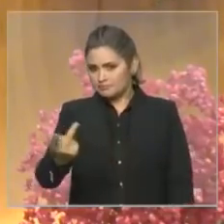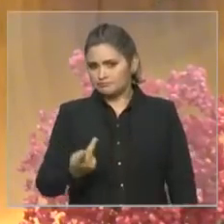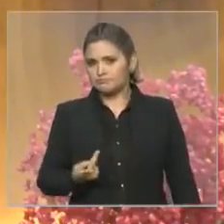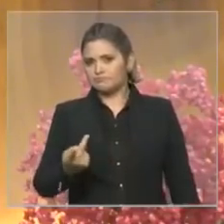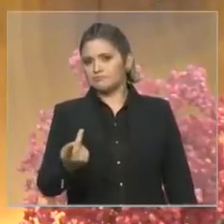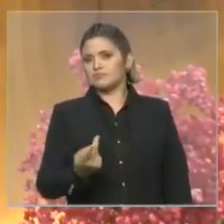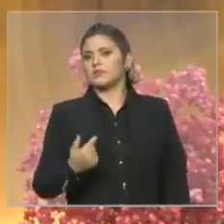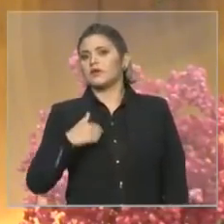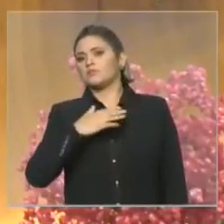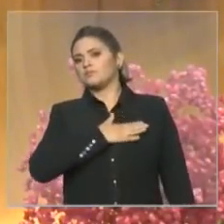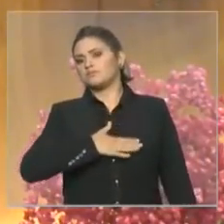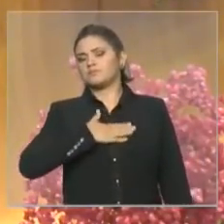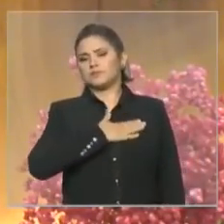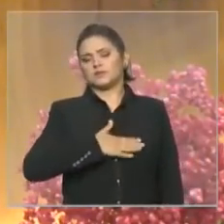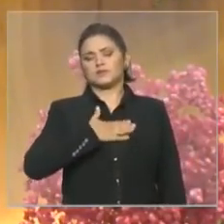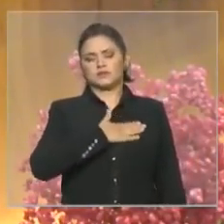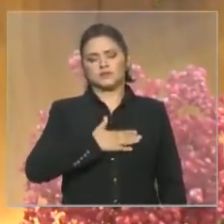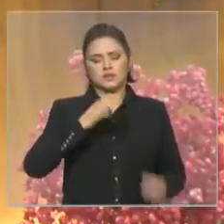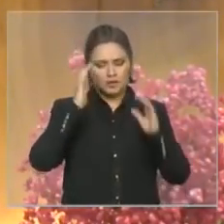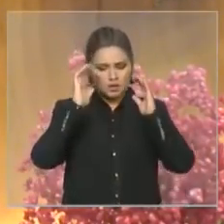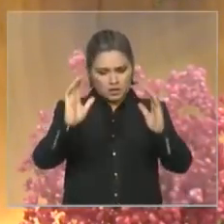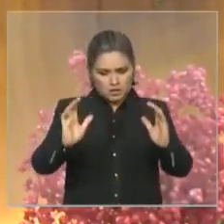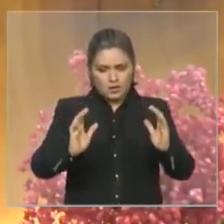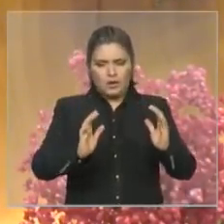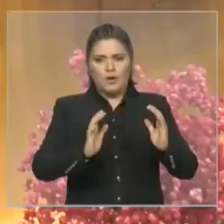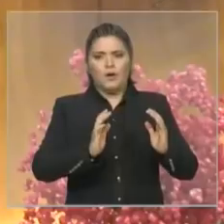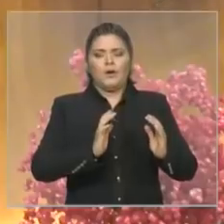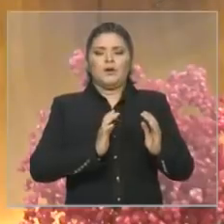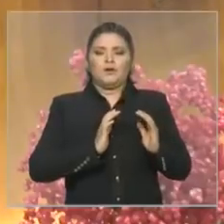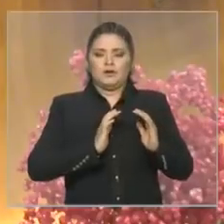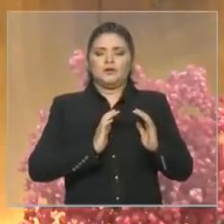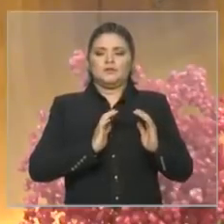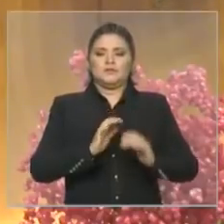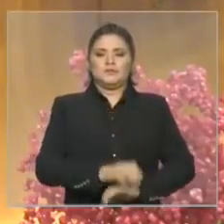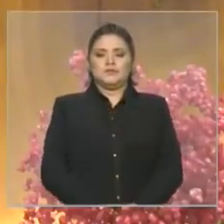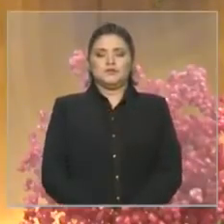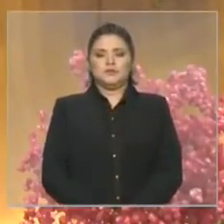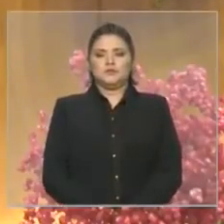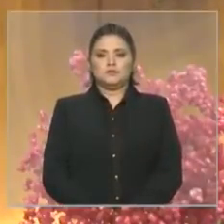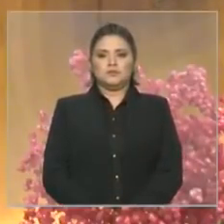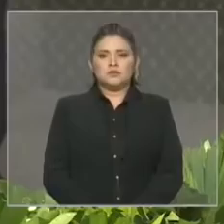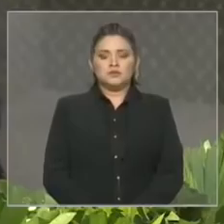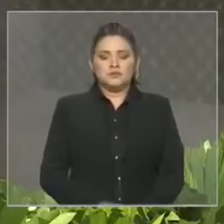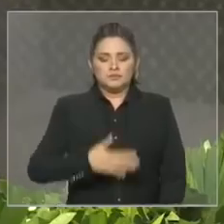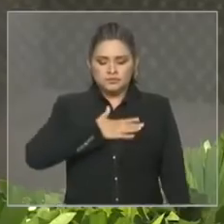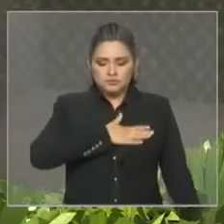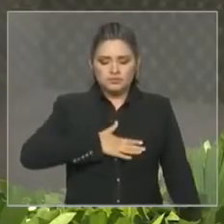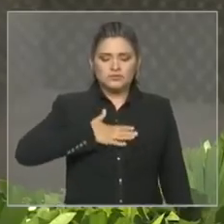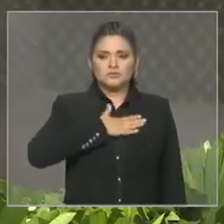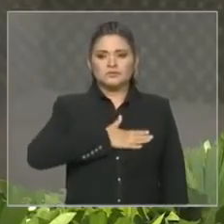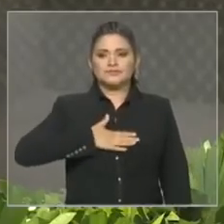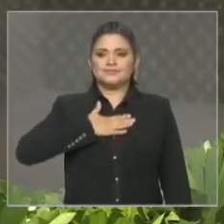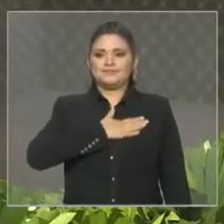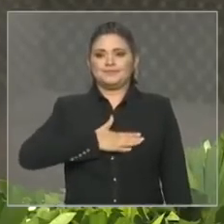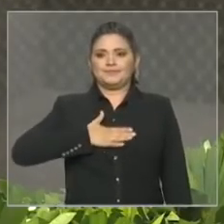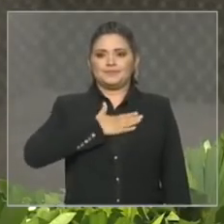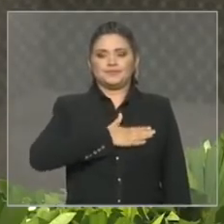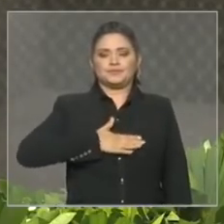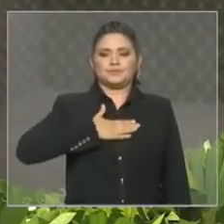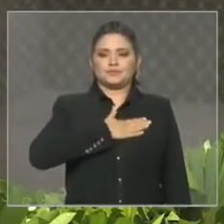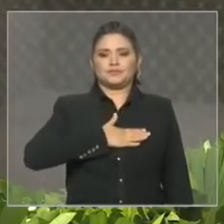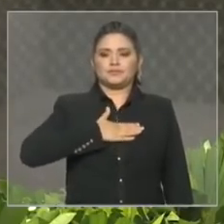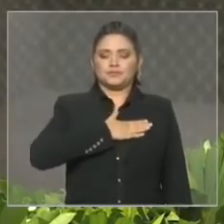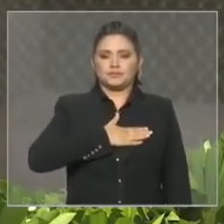honroso encargo das mãos de Sua Excelência. Contudo, essa alegria não faz com que eu